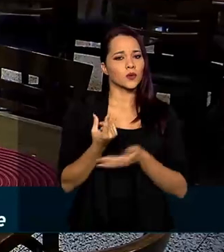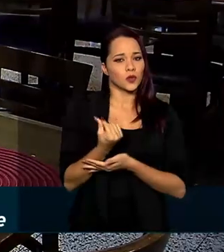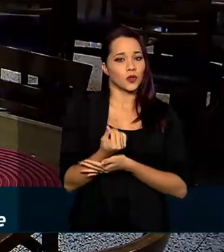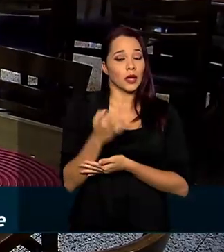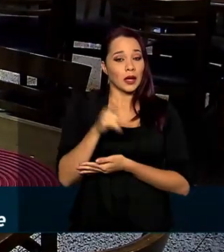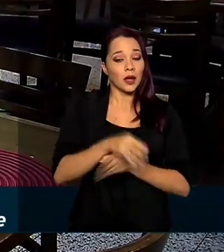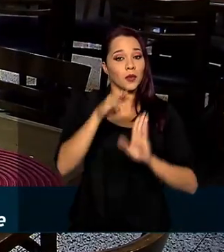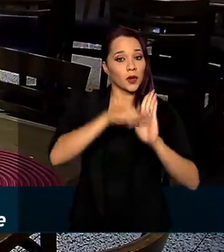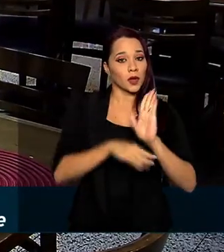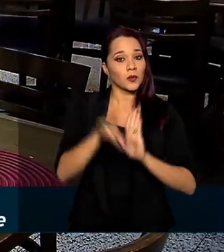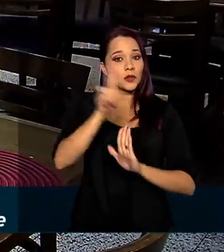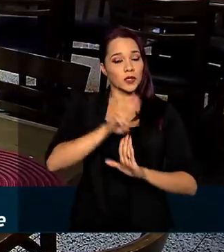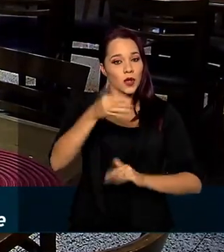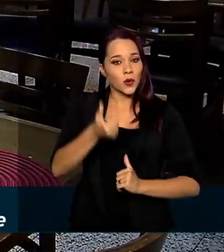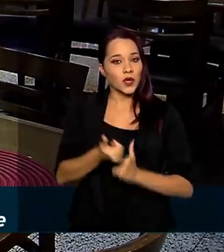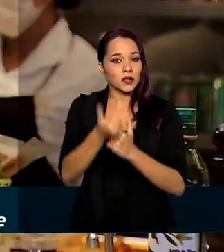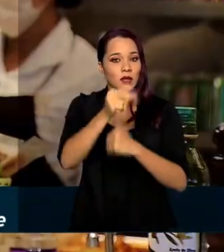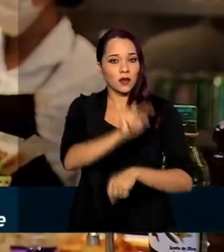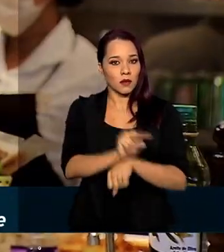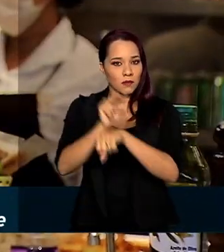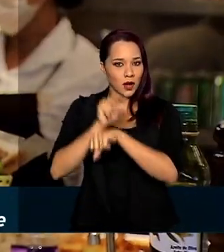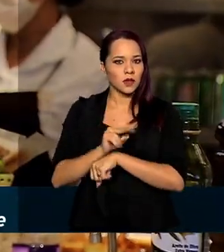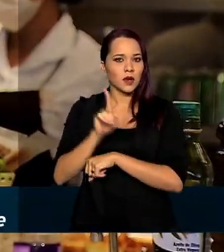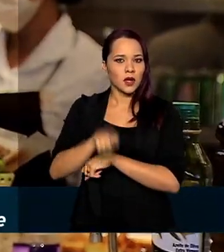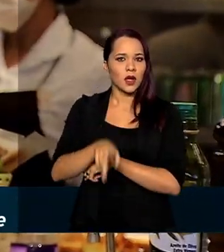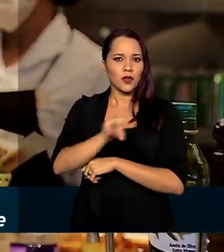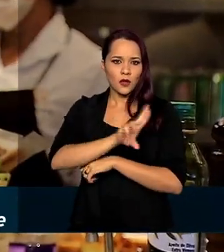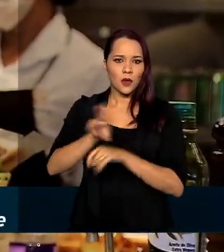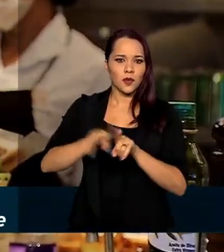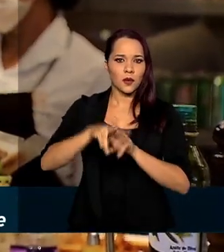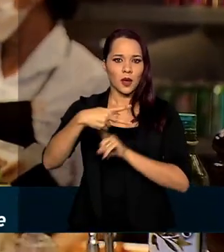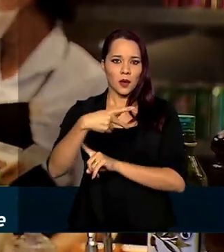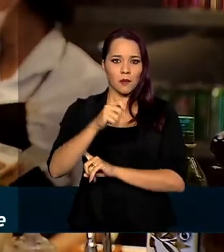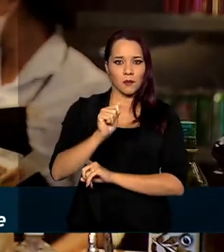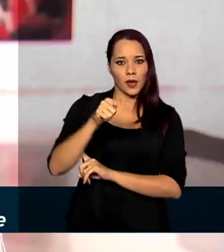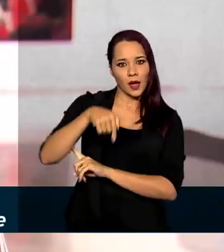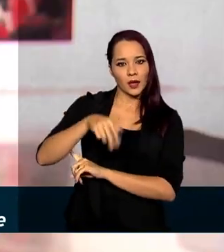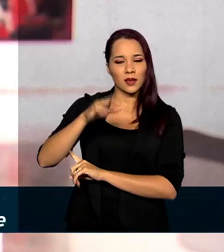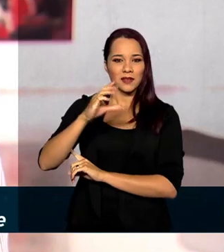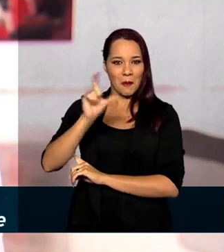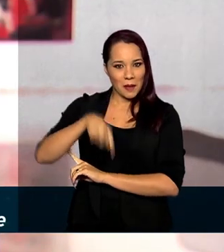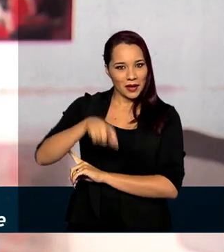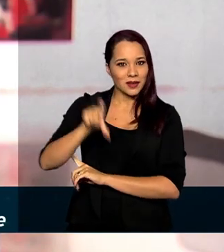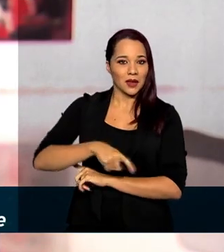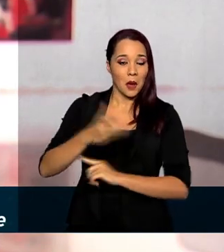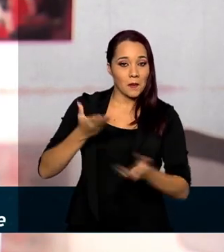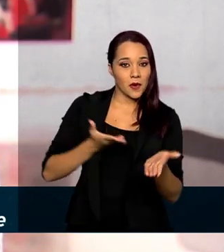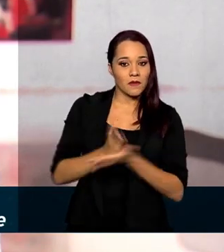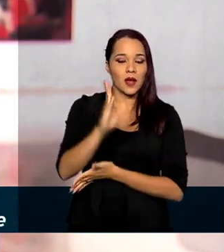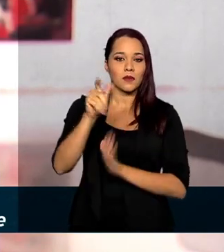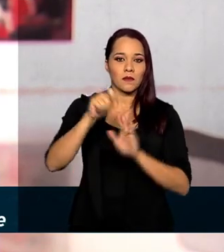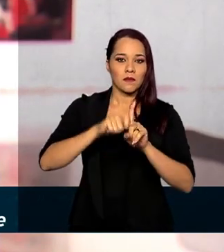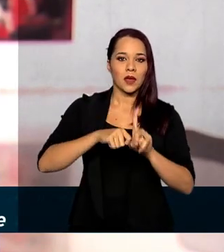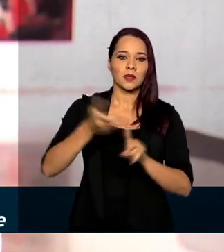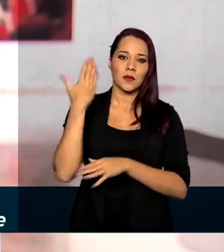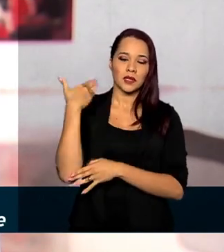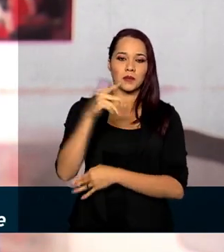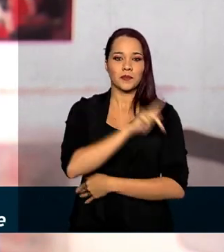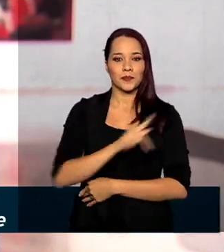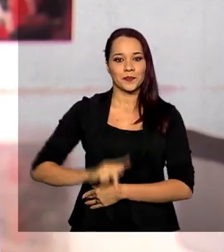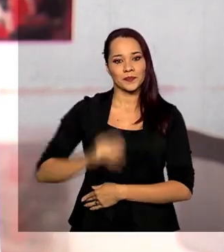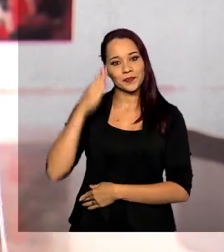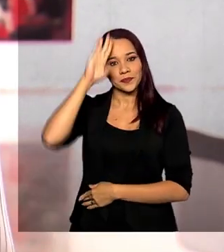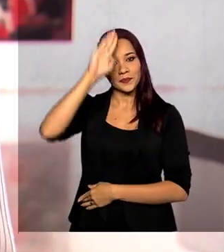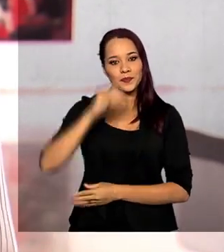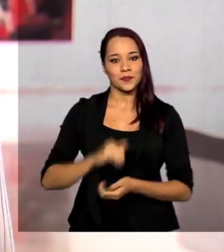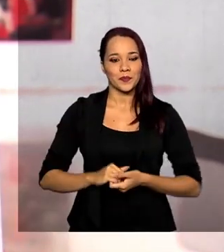programa emergencial de acesso a crédito, chamado também de PEAC Maquininhas, sancionado no mês passado pelo presidente Jair